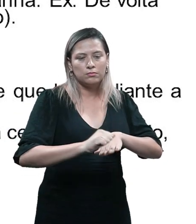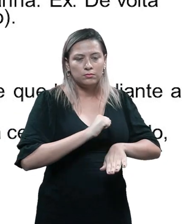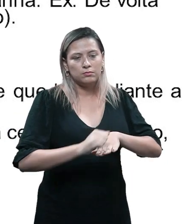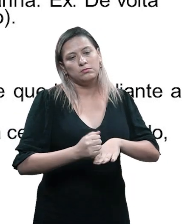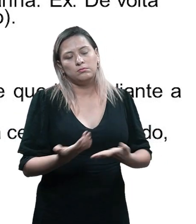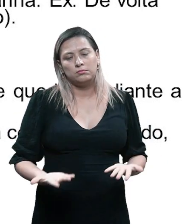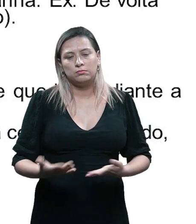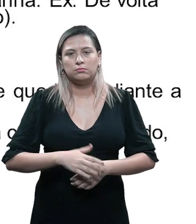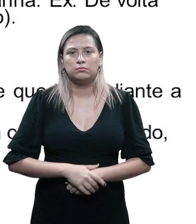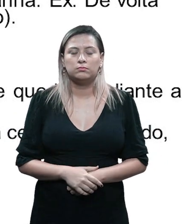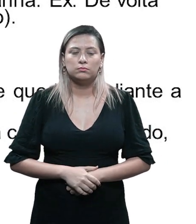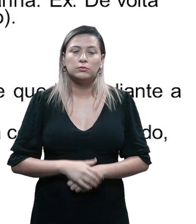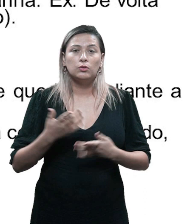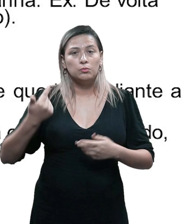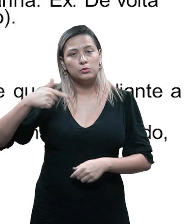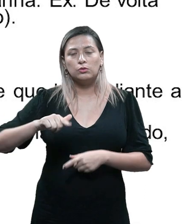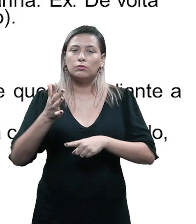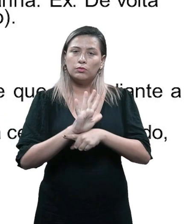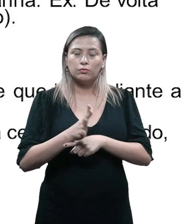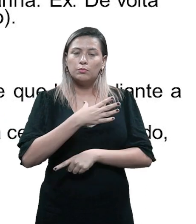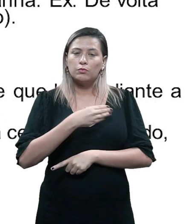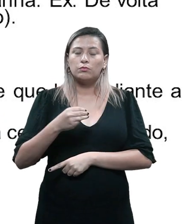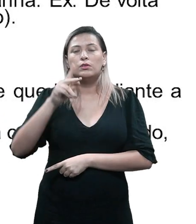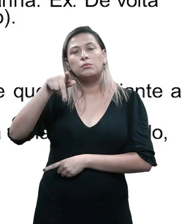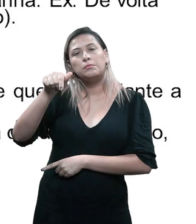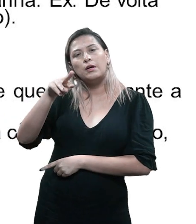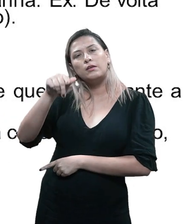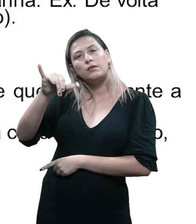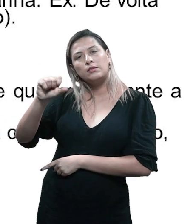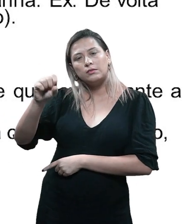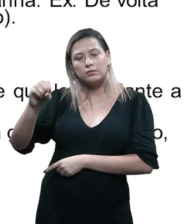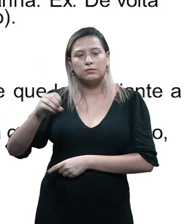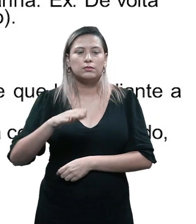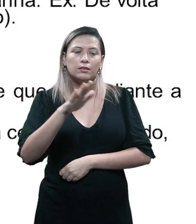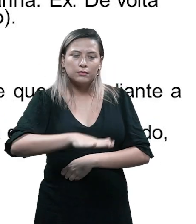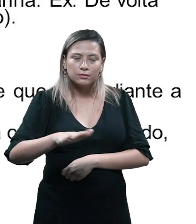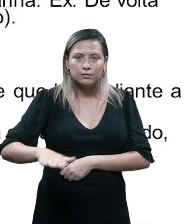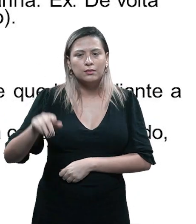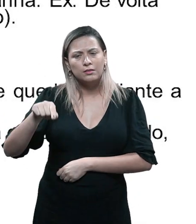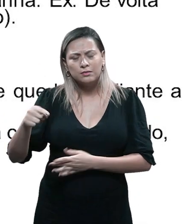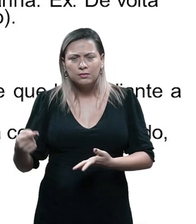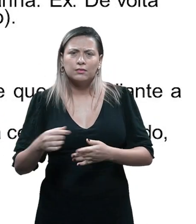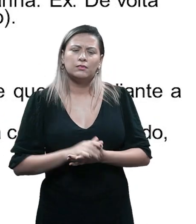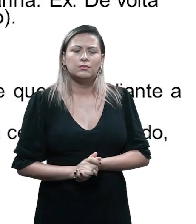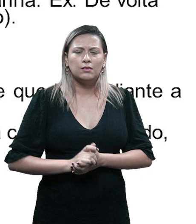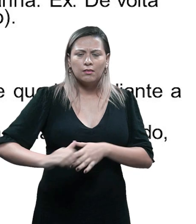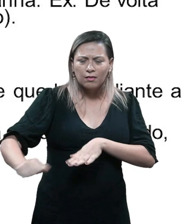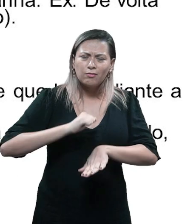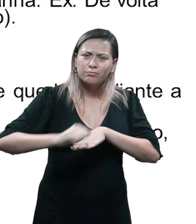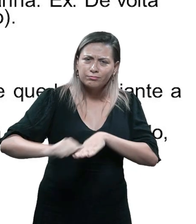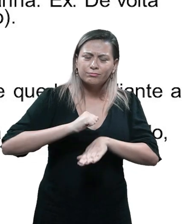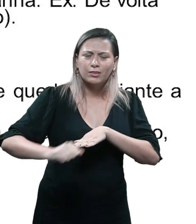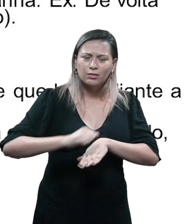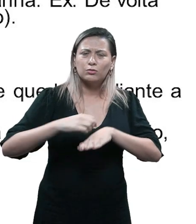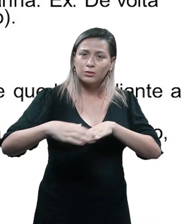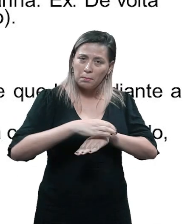tênis, como, novamente, eu cito o filme Filhos do Paraíso, certo? As crianças ali na beira daquele